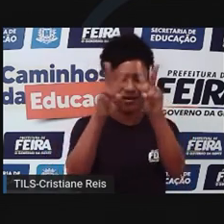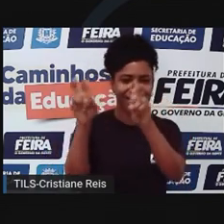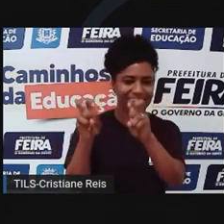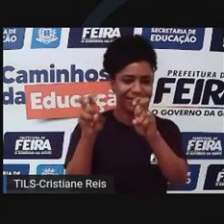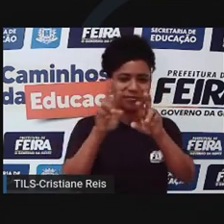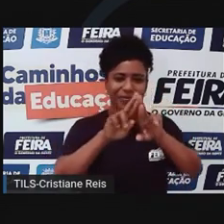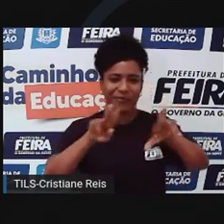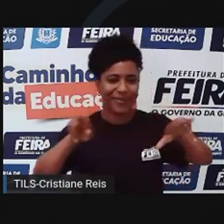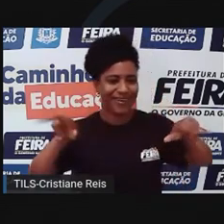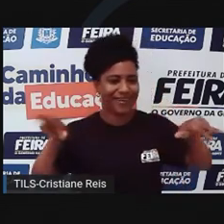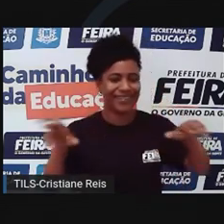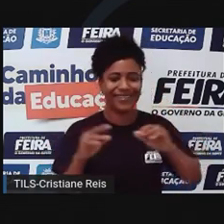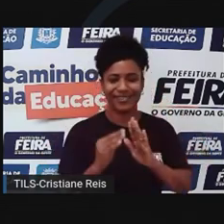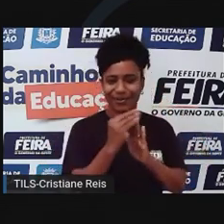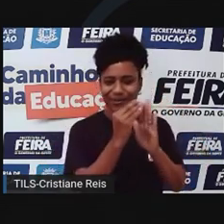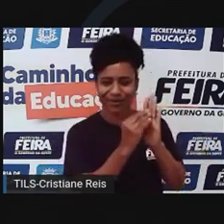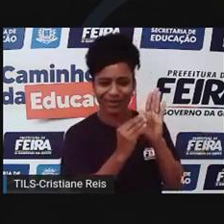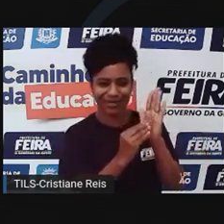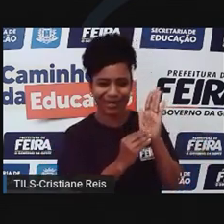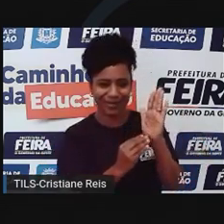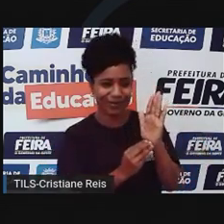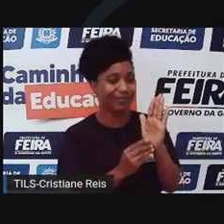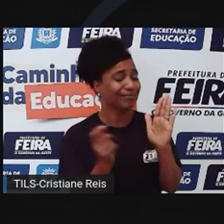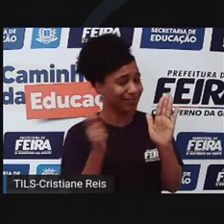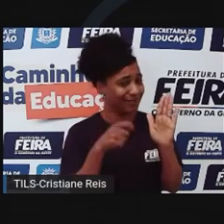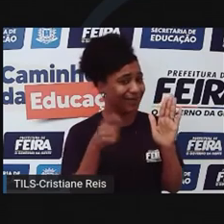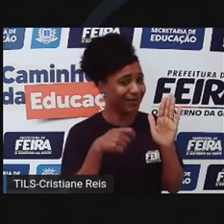conteúdo é uma parte muito importante do PIB.